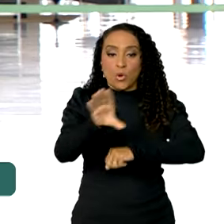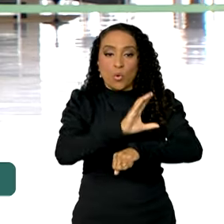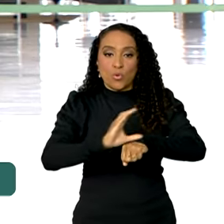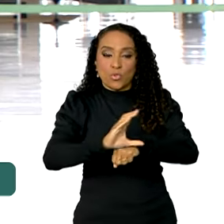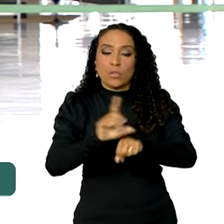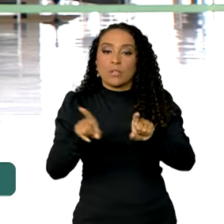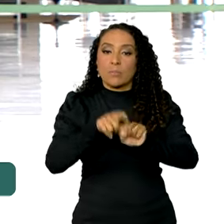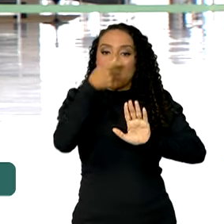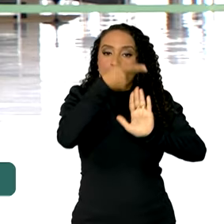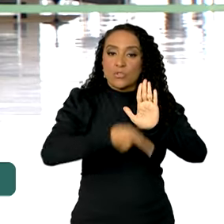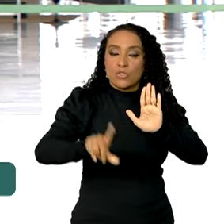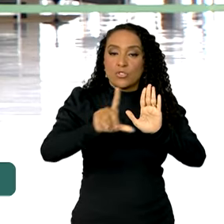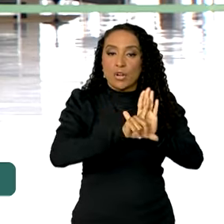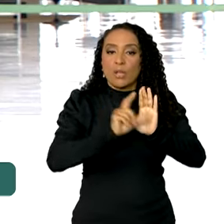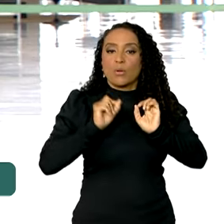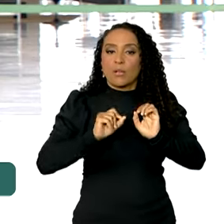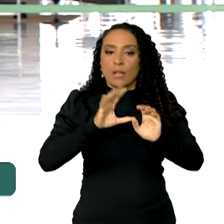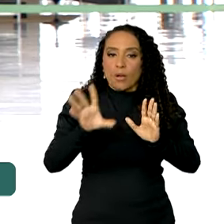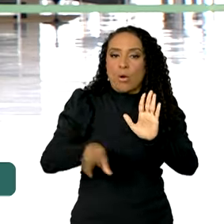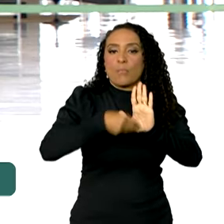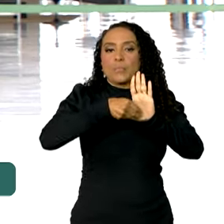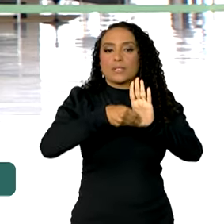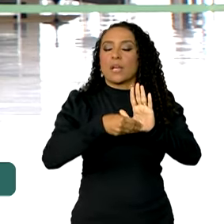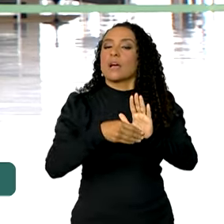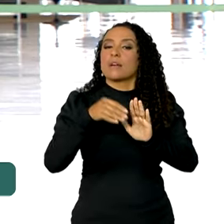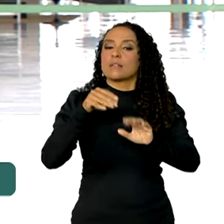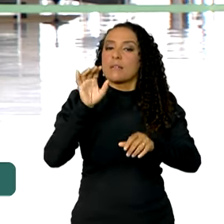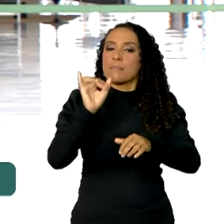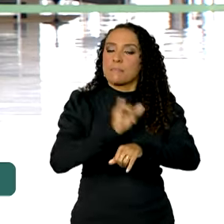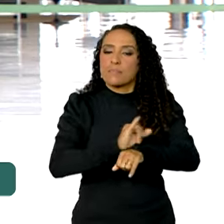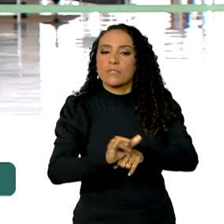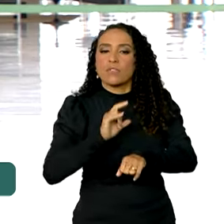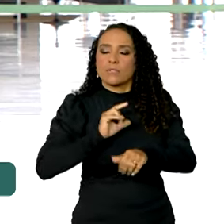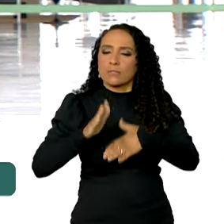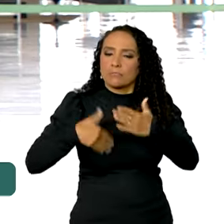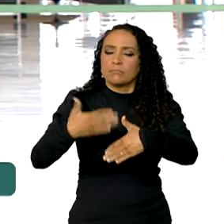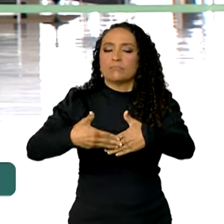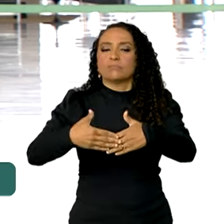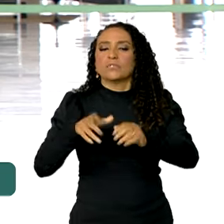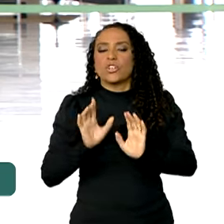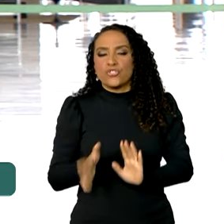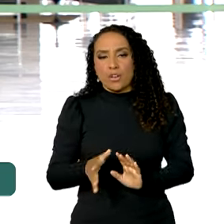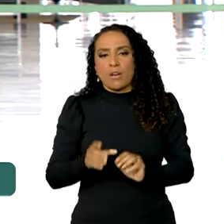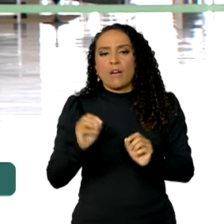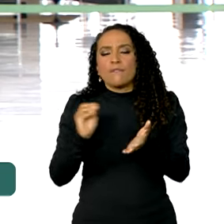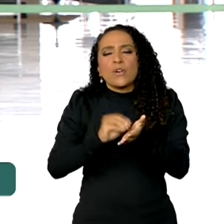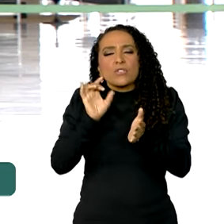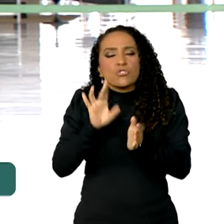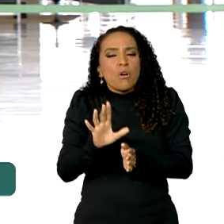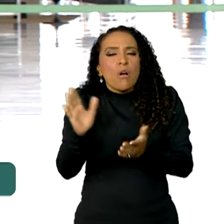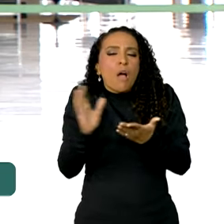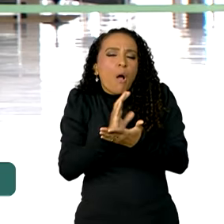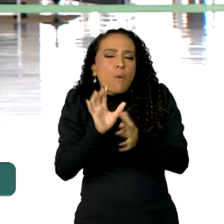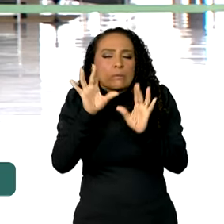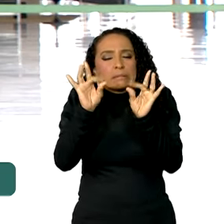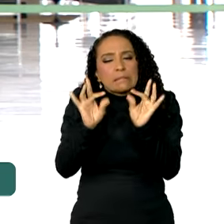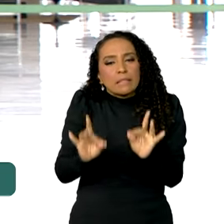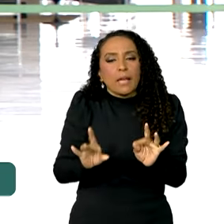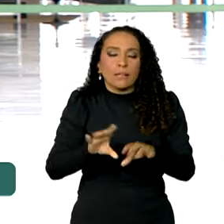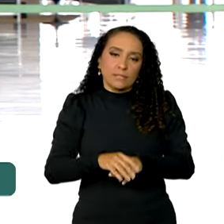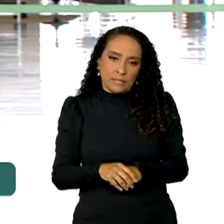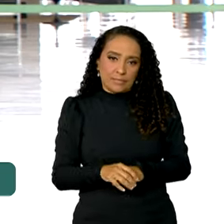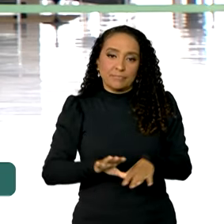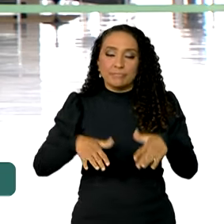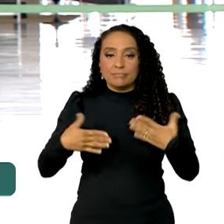e um projeto de lei complementar. E as medidas estariam bem adiantadas, segundo ele, faltando apenas alguns detalhes.